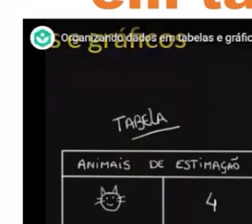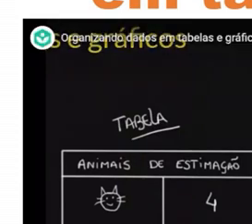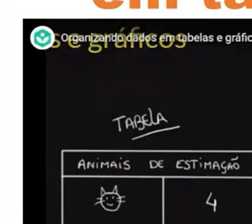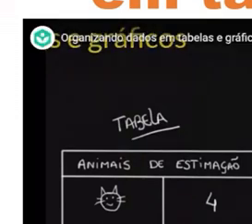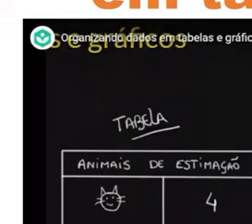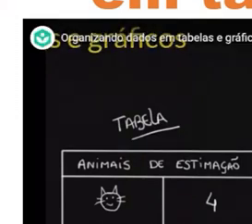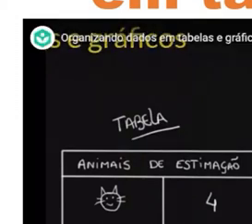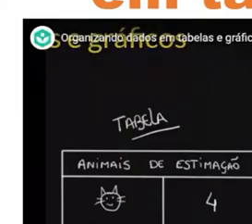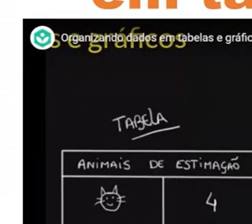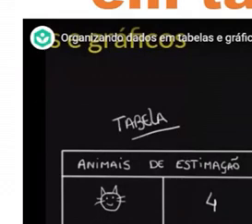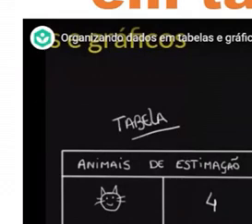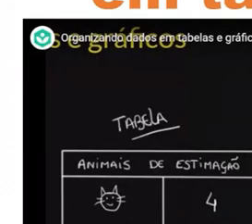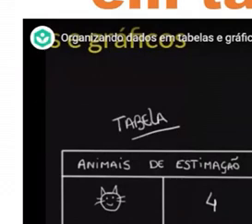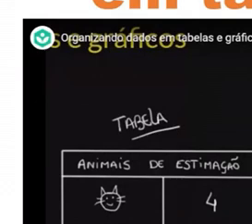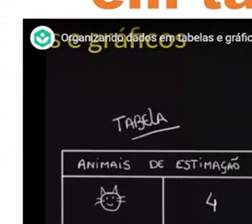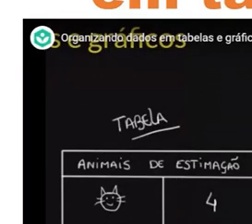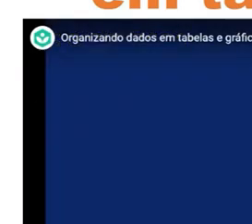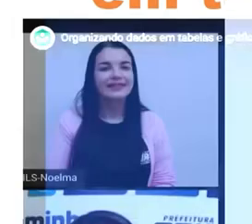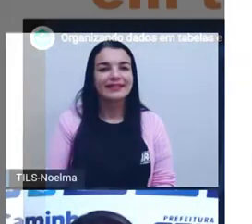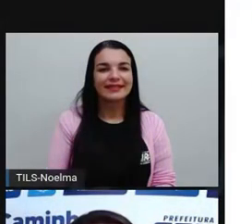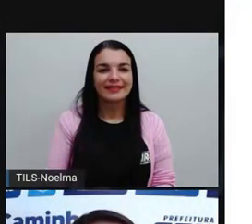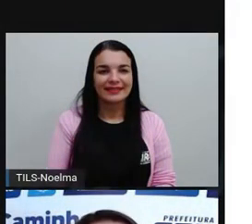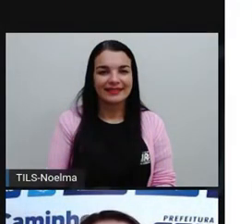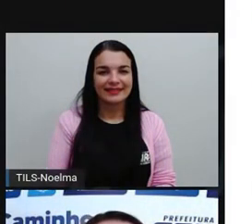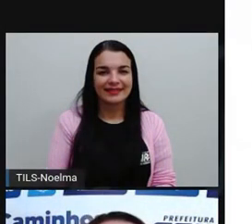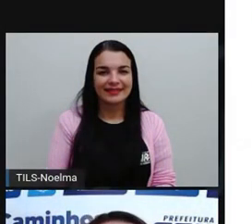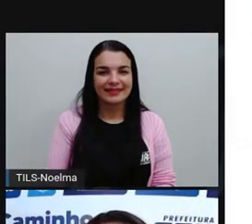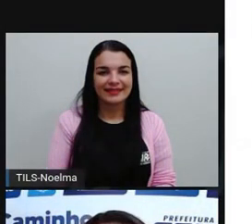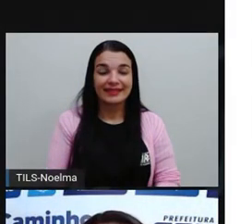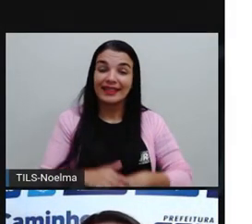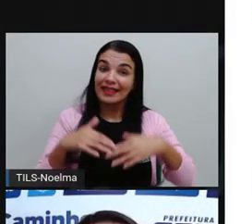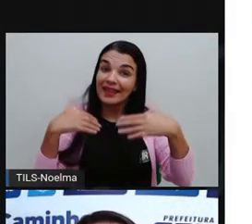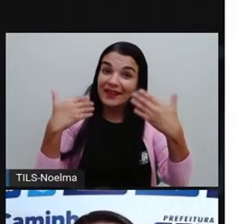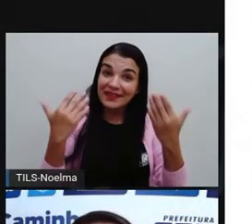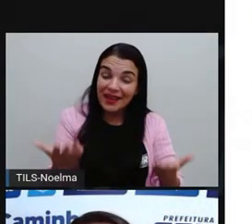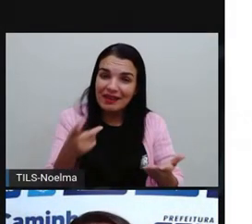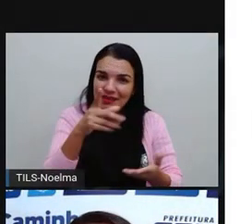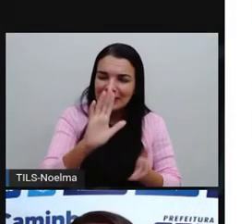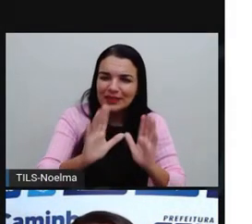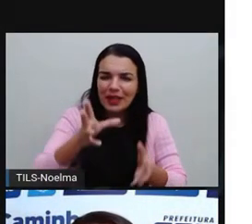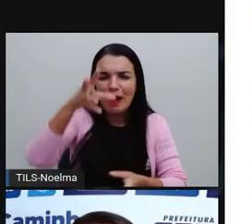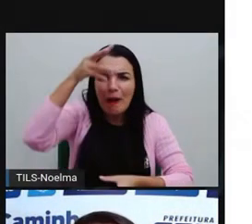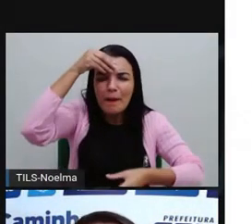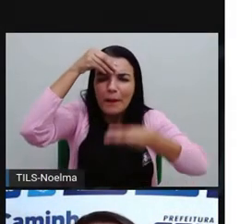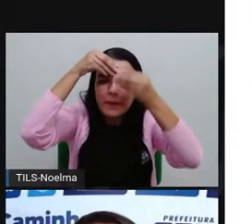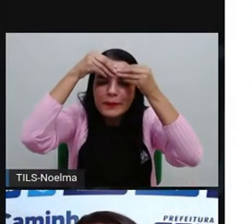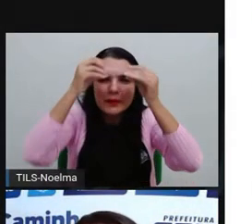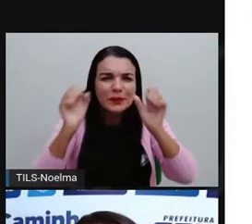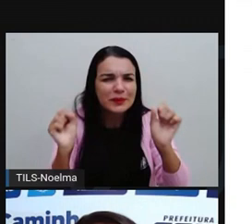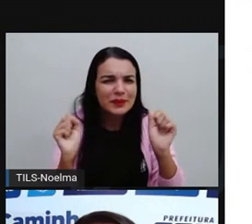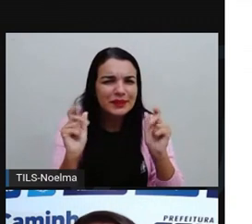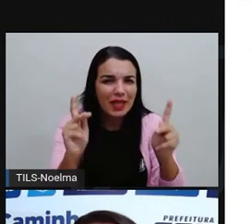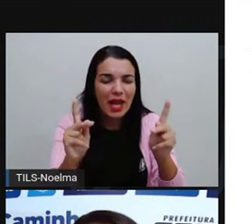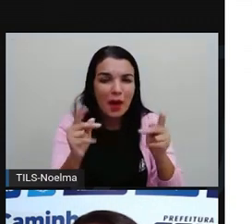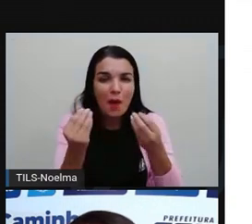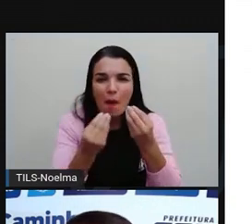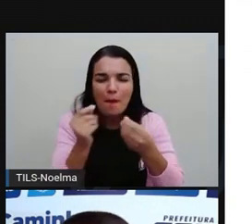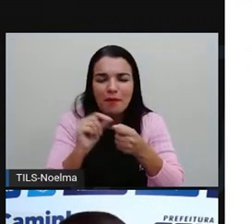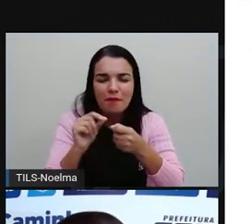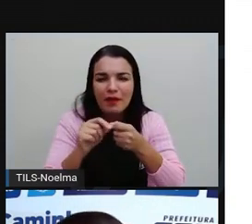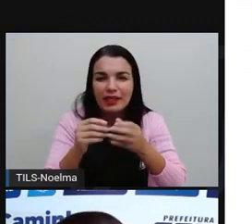e até a próxima, pessoal! E aí, compreenderam direitinho como a gente faz para